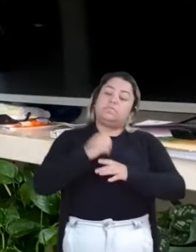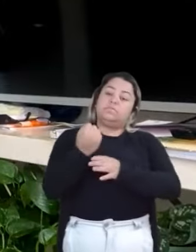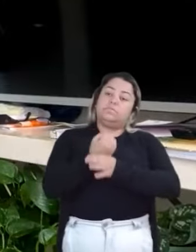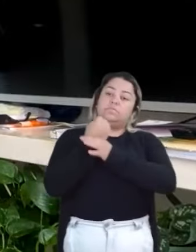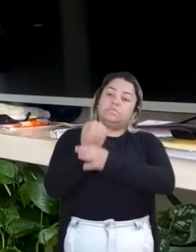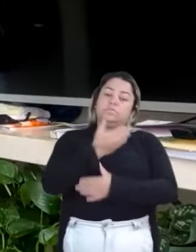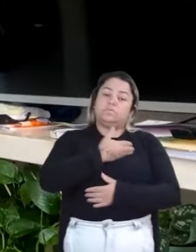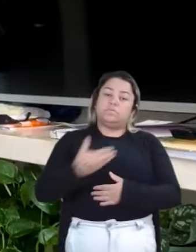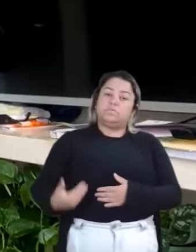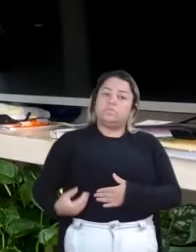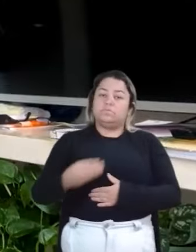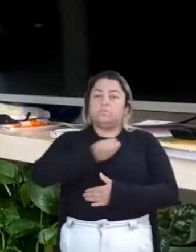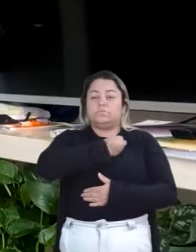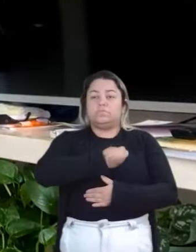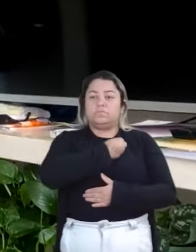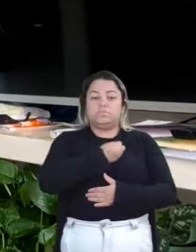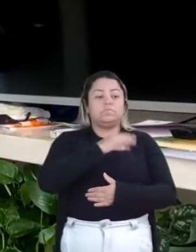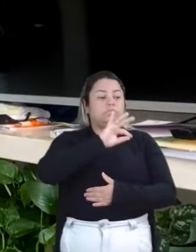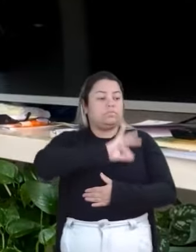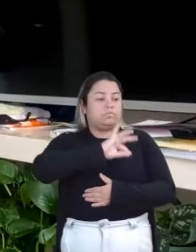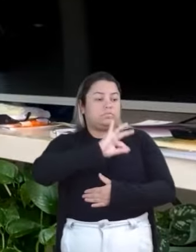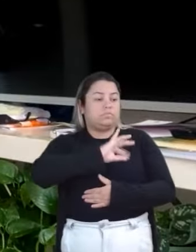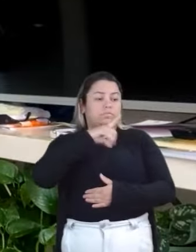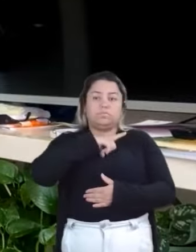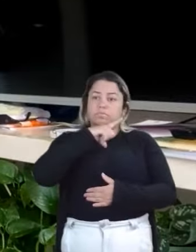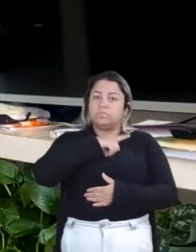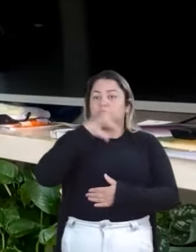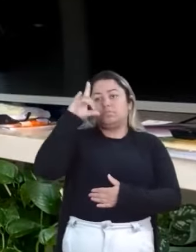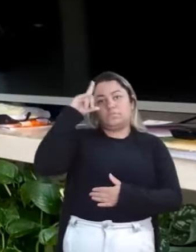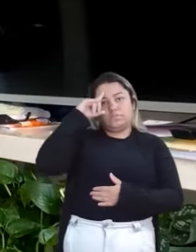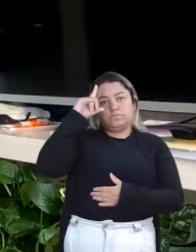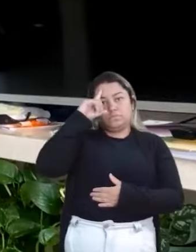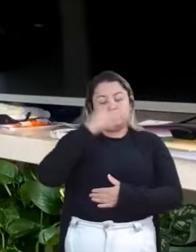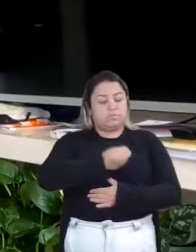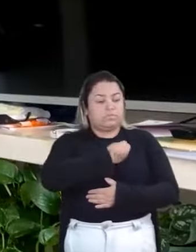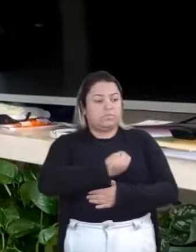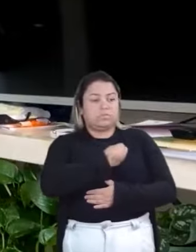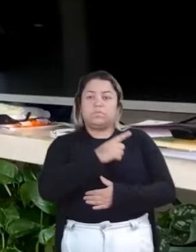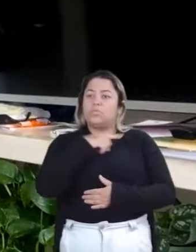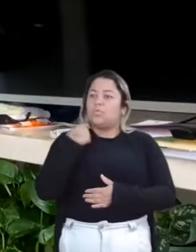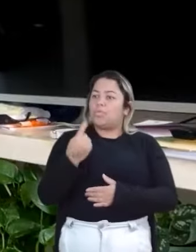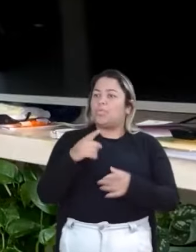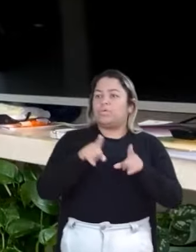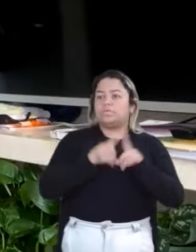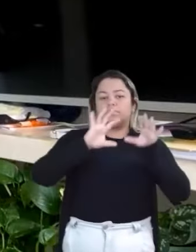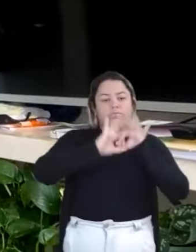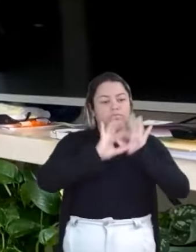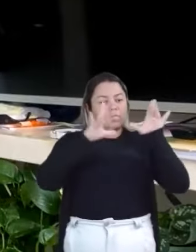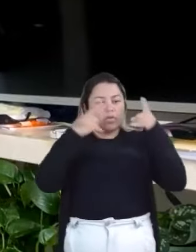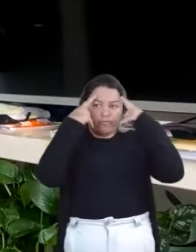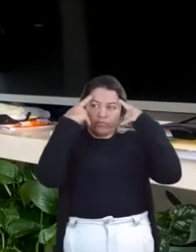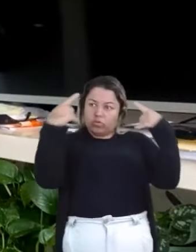muito diferente. A vivência que o policial tem no seu dia a dia, traz experiências com vida, morte, liberdade, violência,